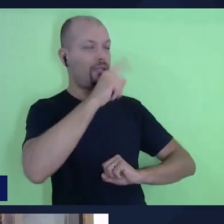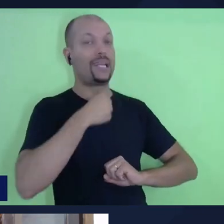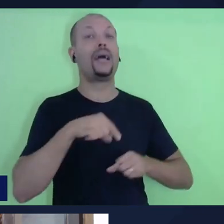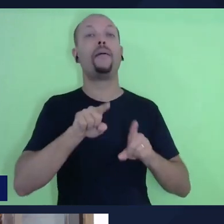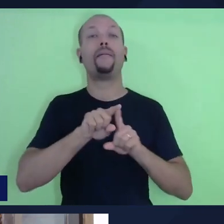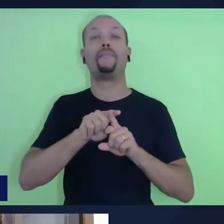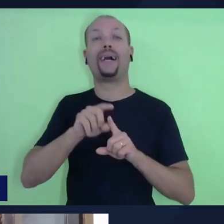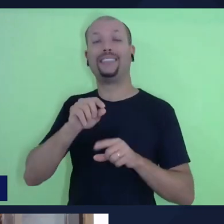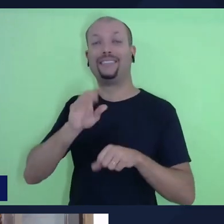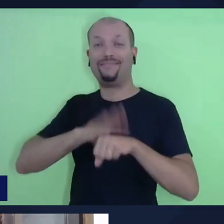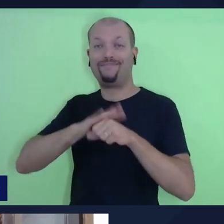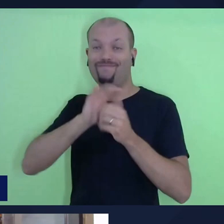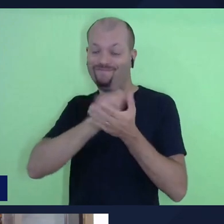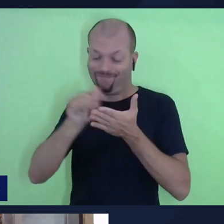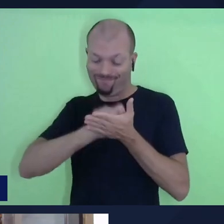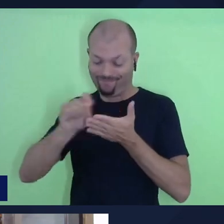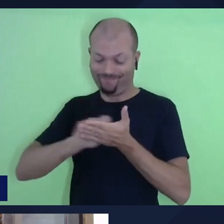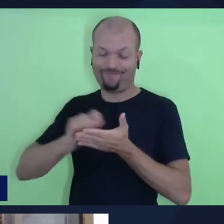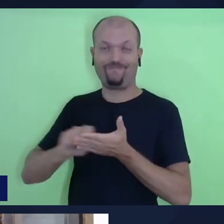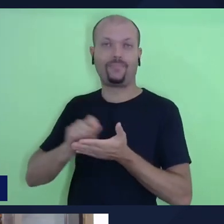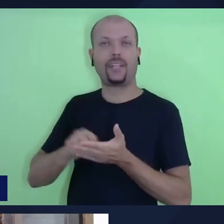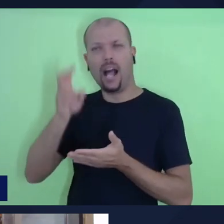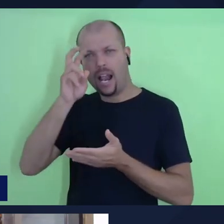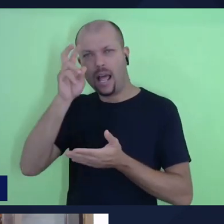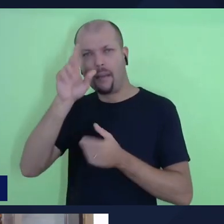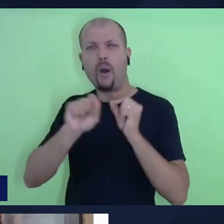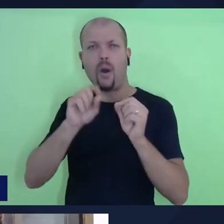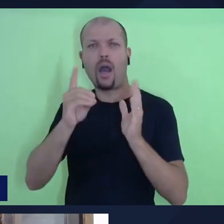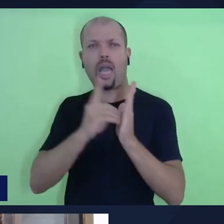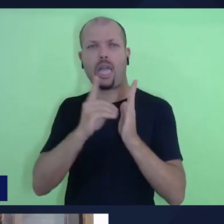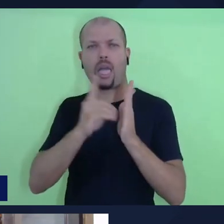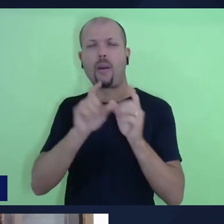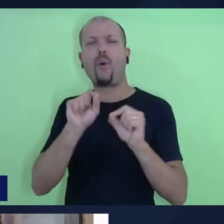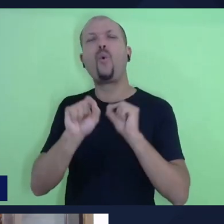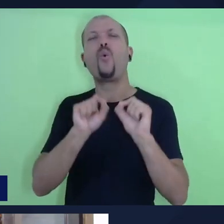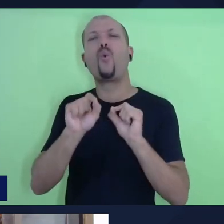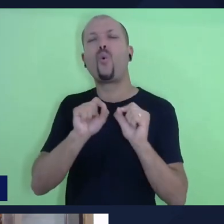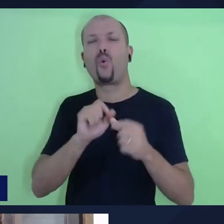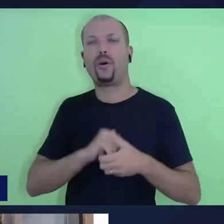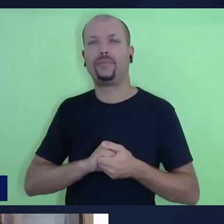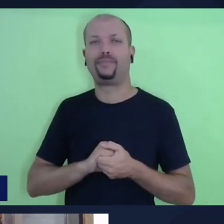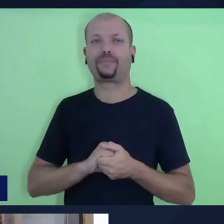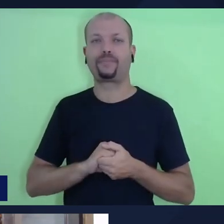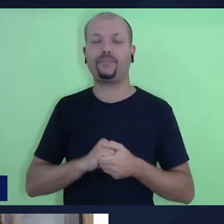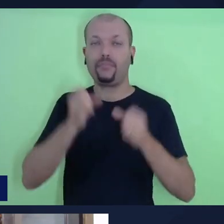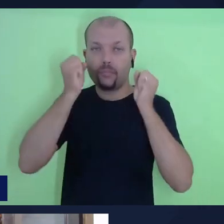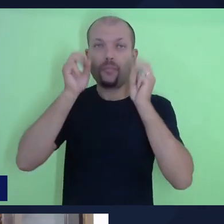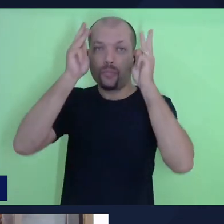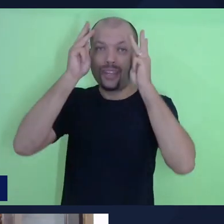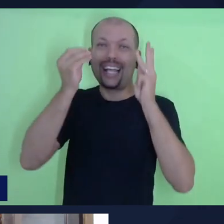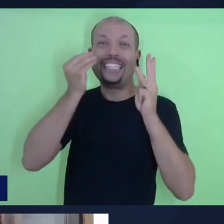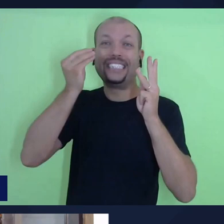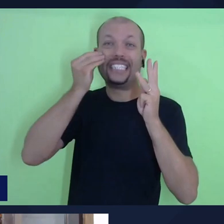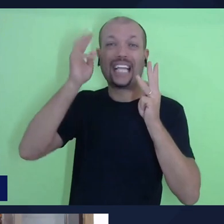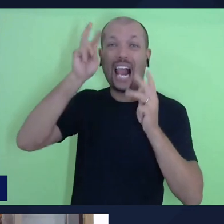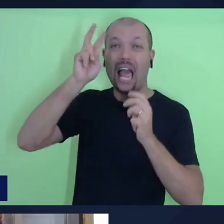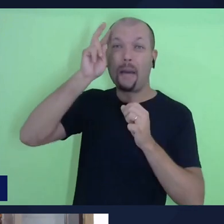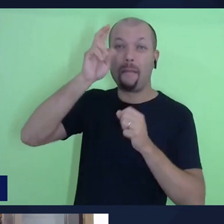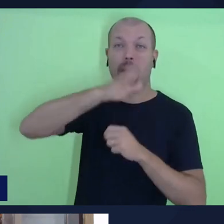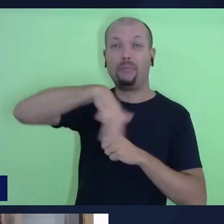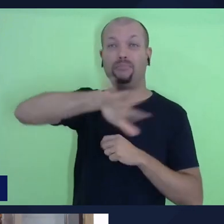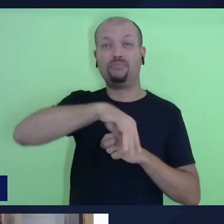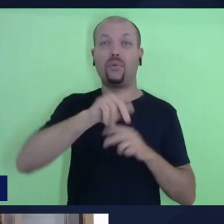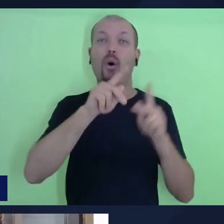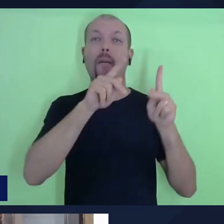relembra um pouco a dinâmica de Deuteronômio, que também é a dinâmica que Moisés tenta relembrar as